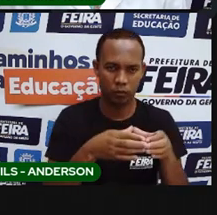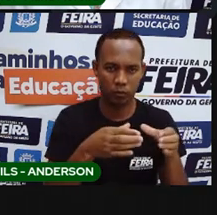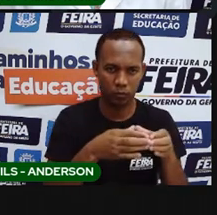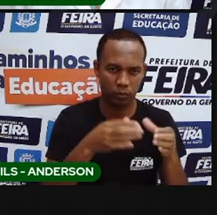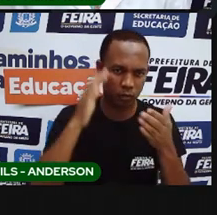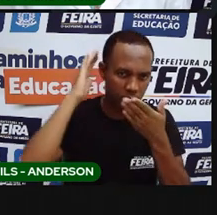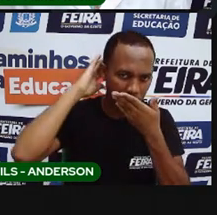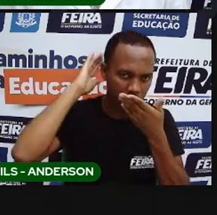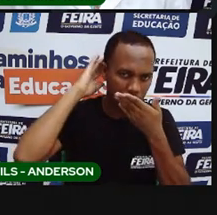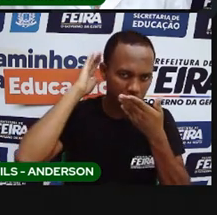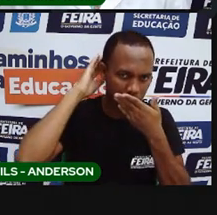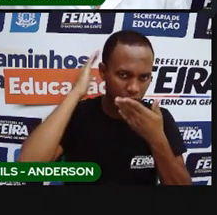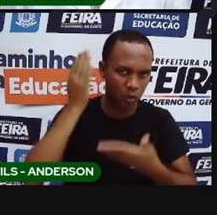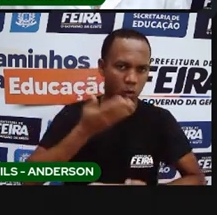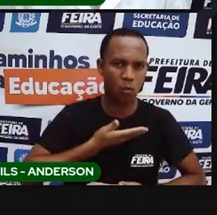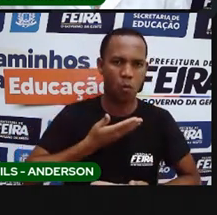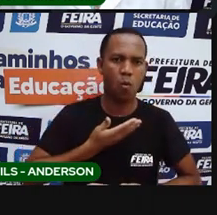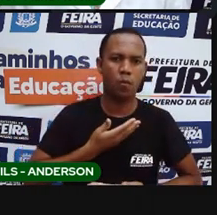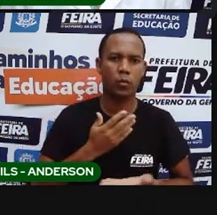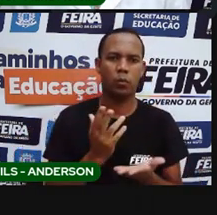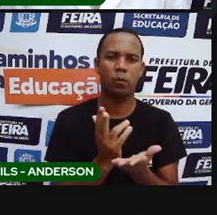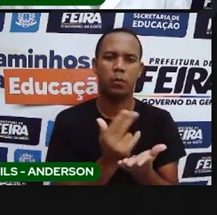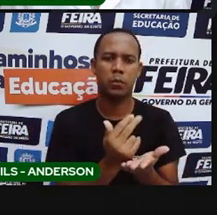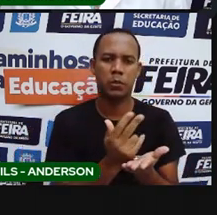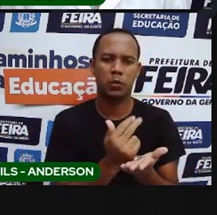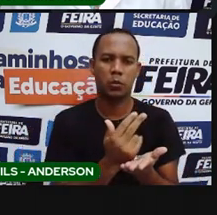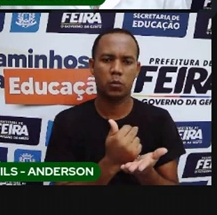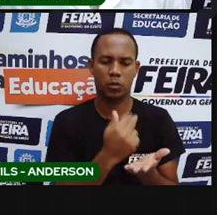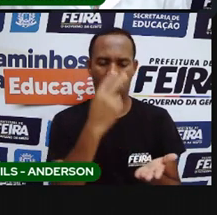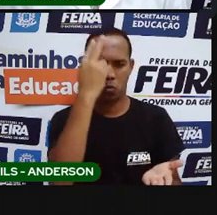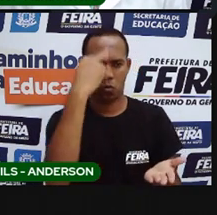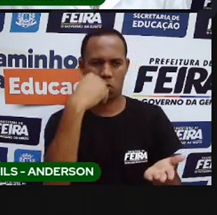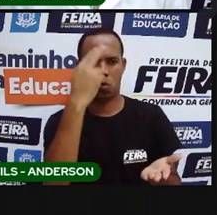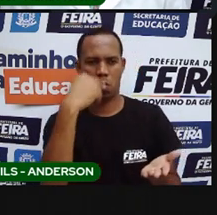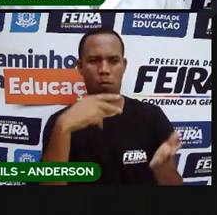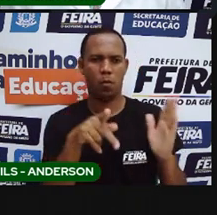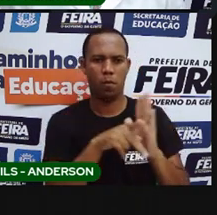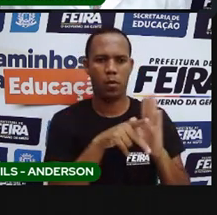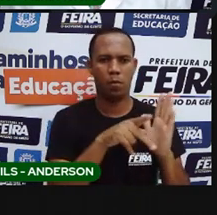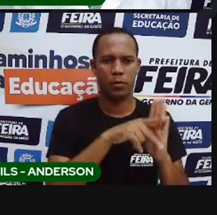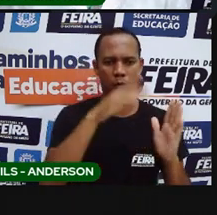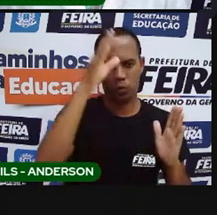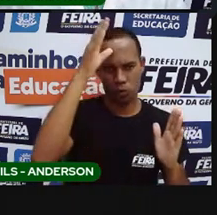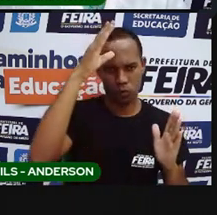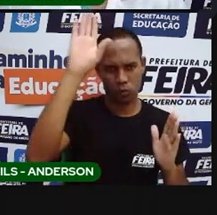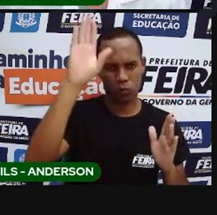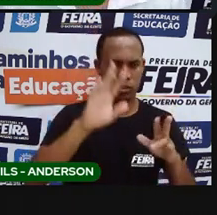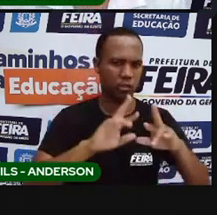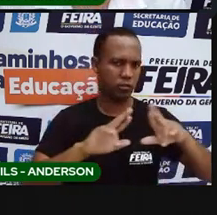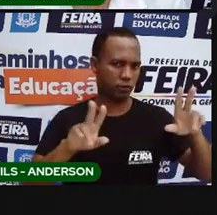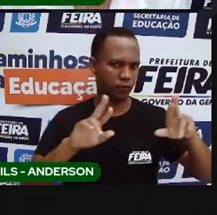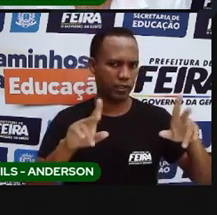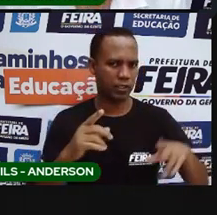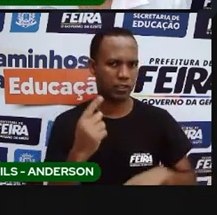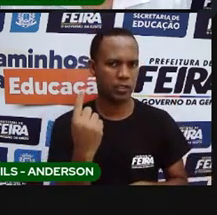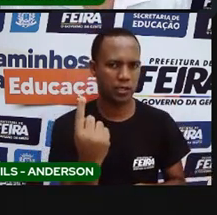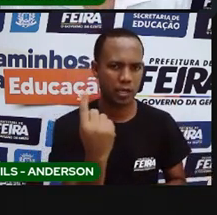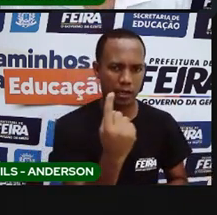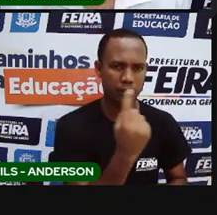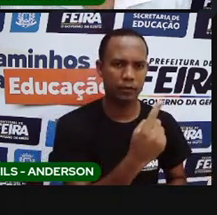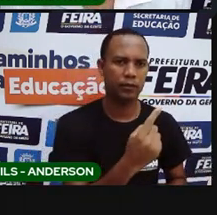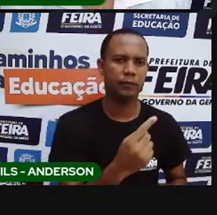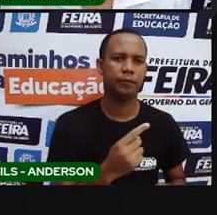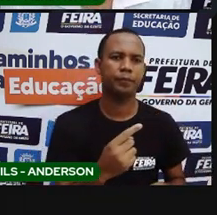corpo. As pinturas são as marcas de muitas etnias, que são diferentes para cada ocasião.